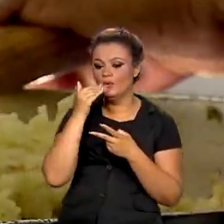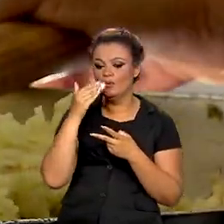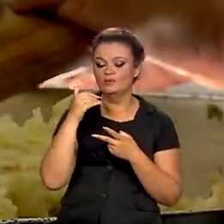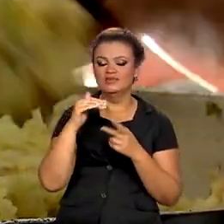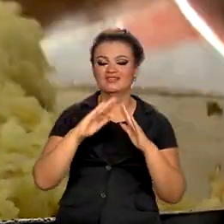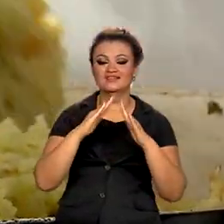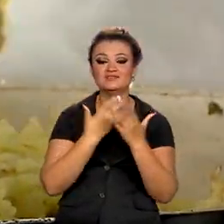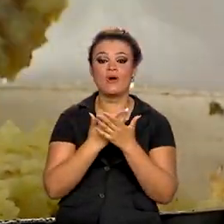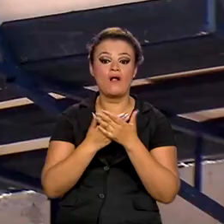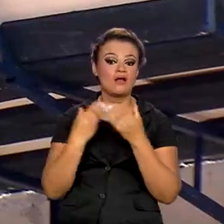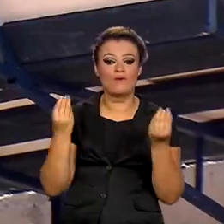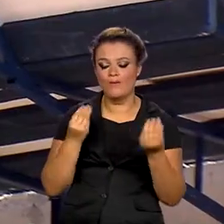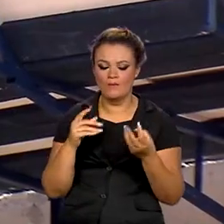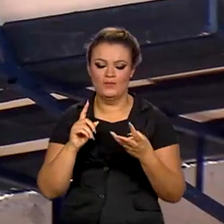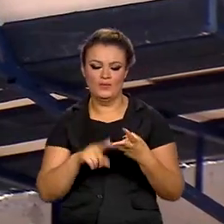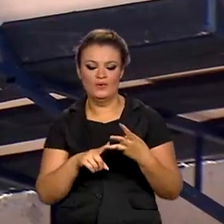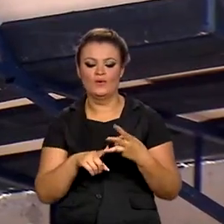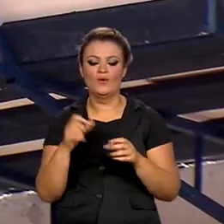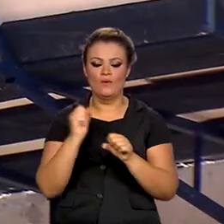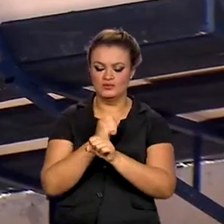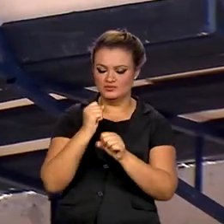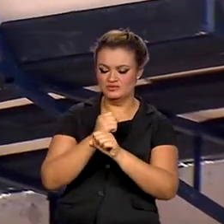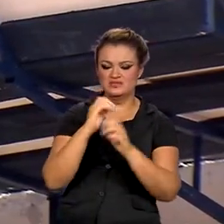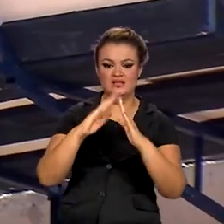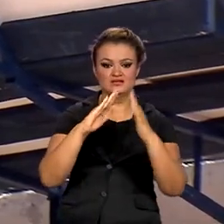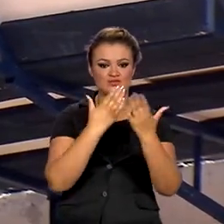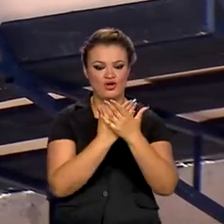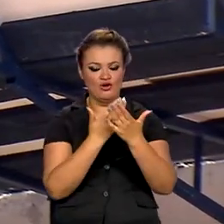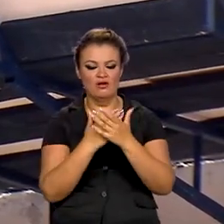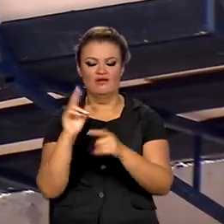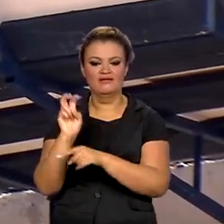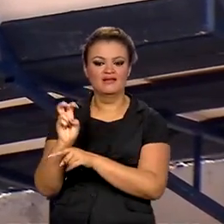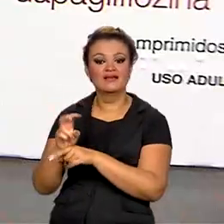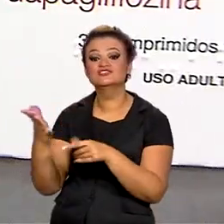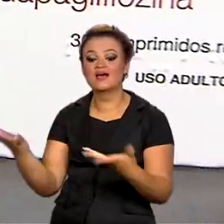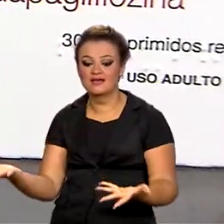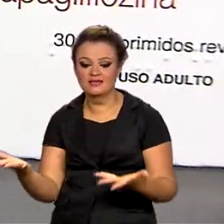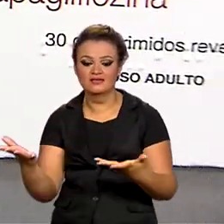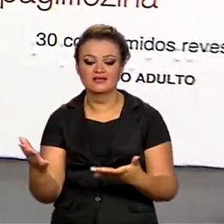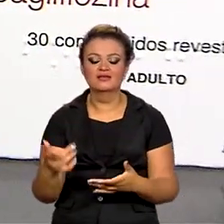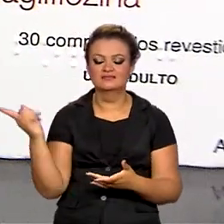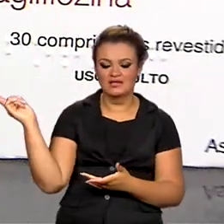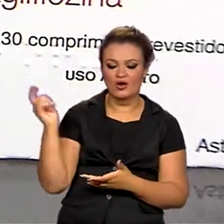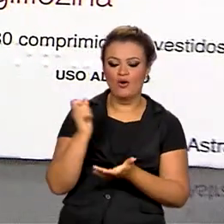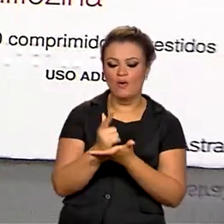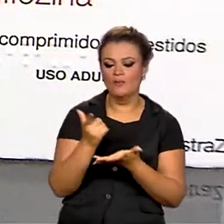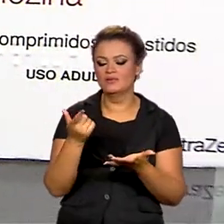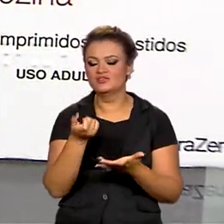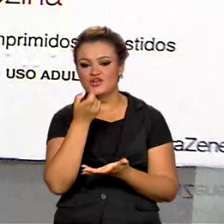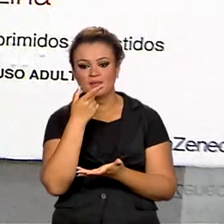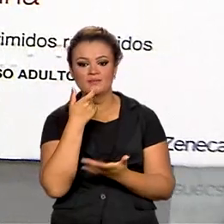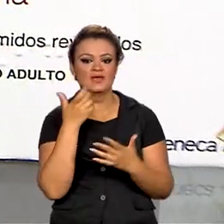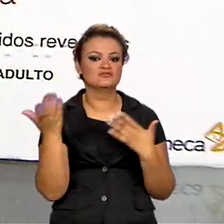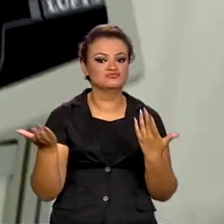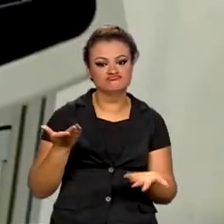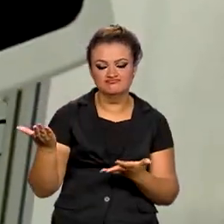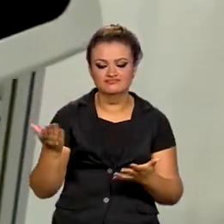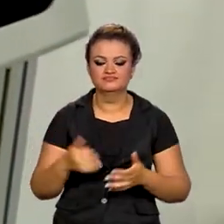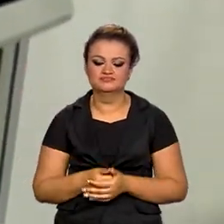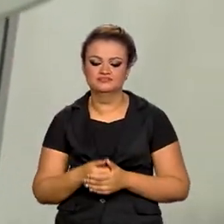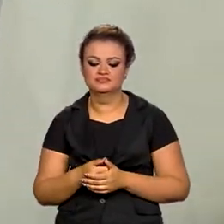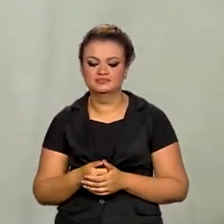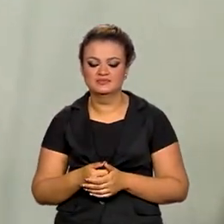com a merenda escolar, com a construção de escolas e de creches, indicar compras de medicamentos e